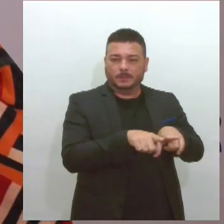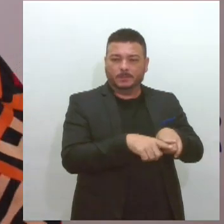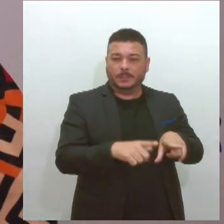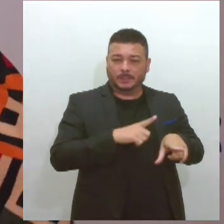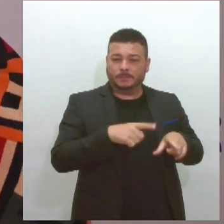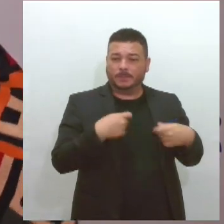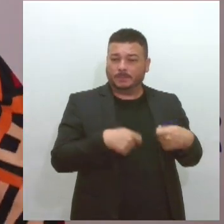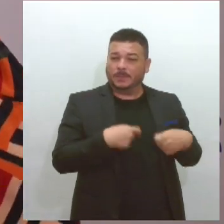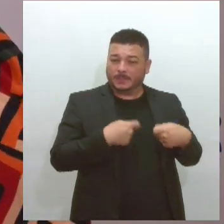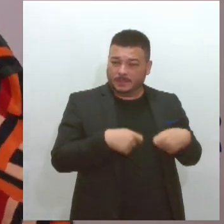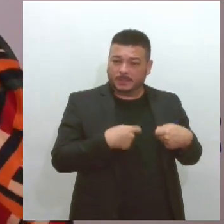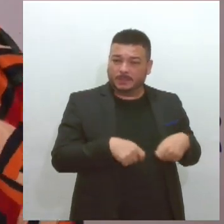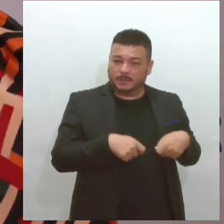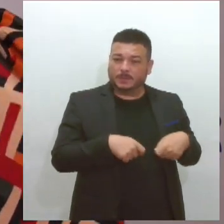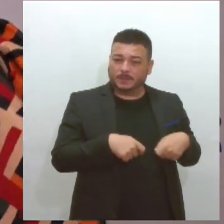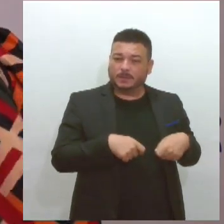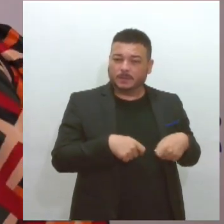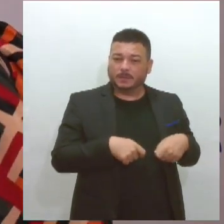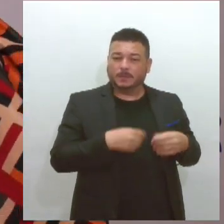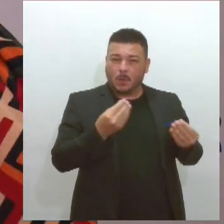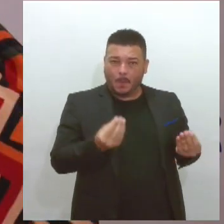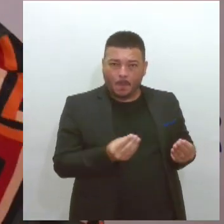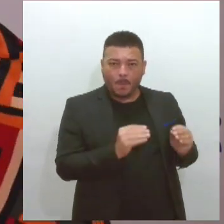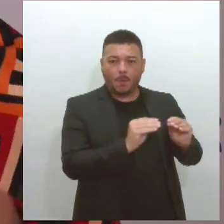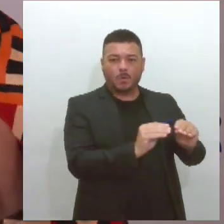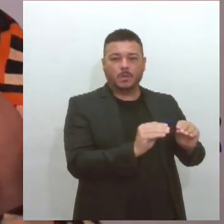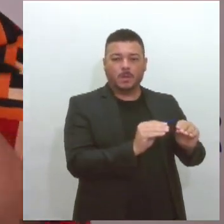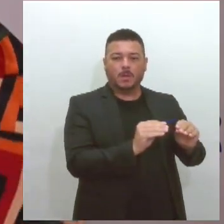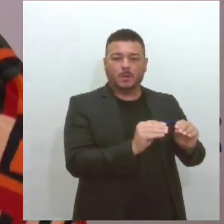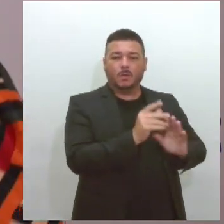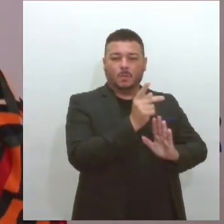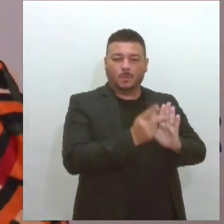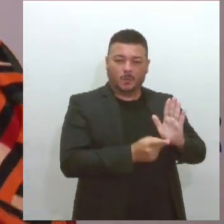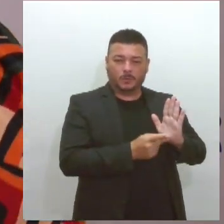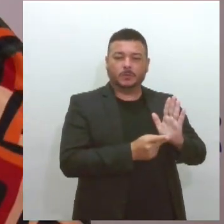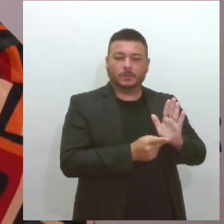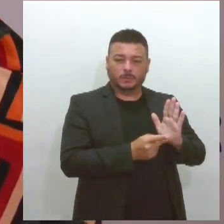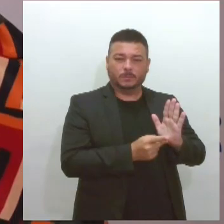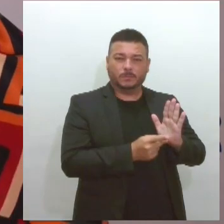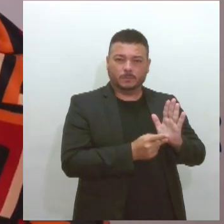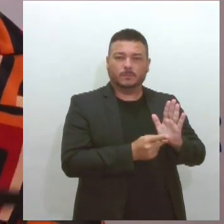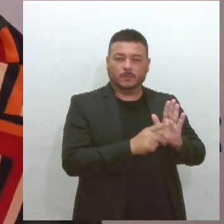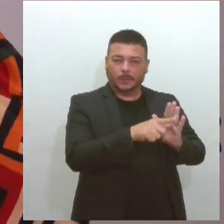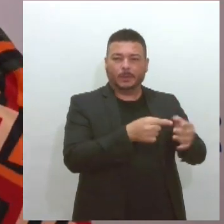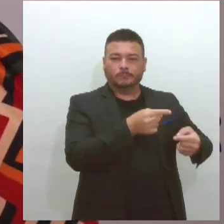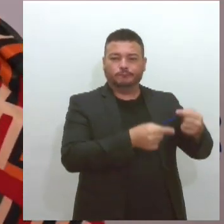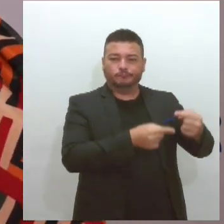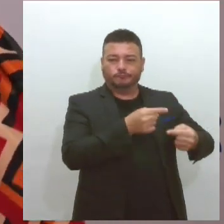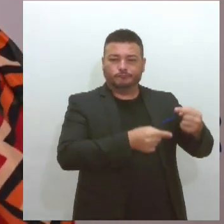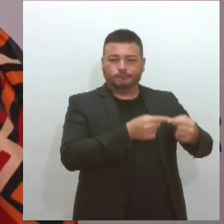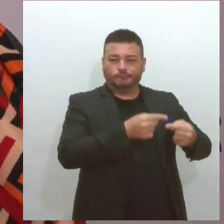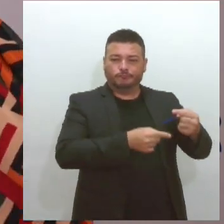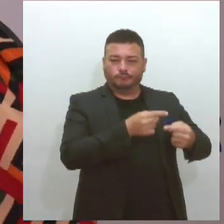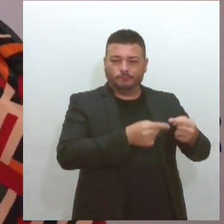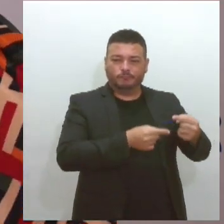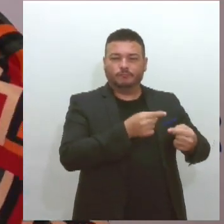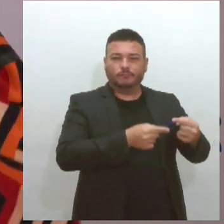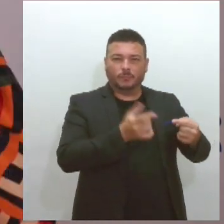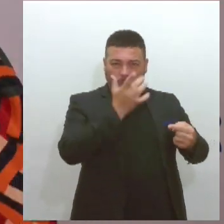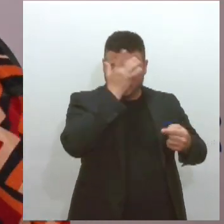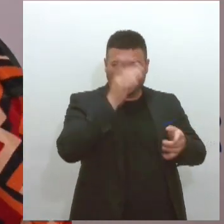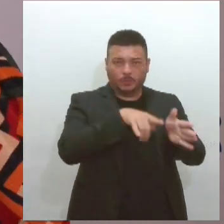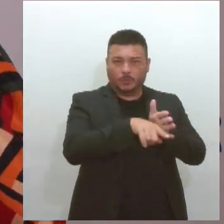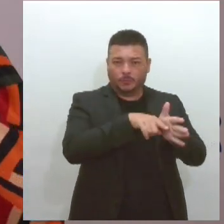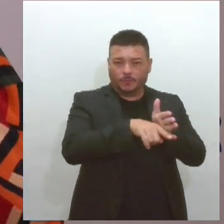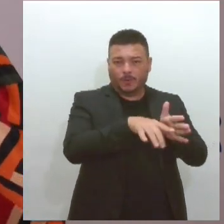de colocar algum projeto que seja discutido com estudiosos especialistas